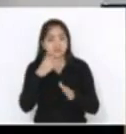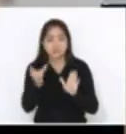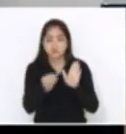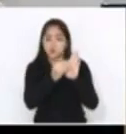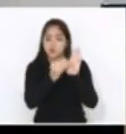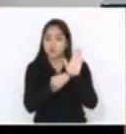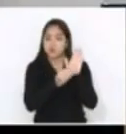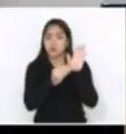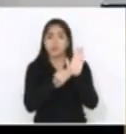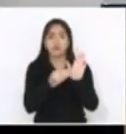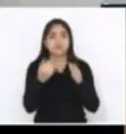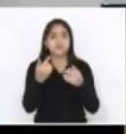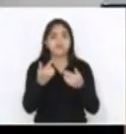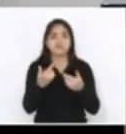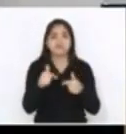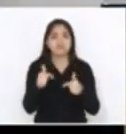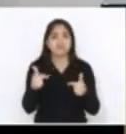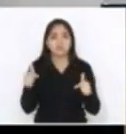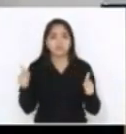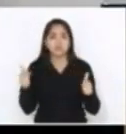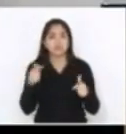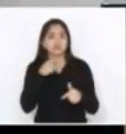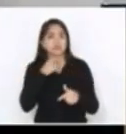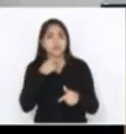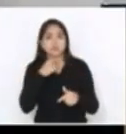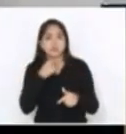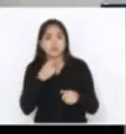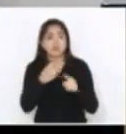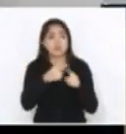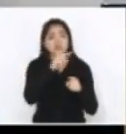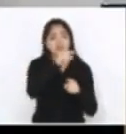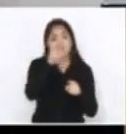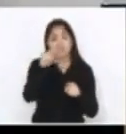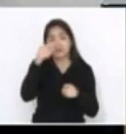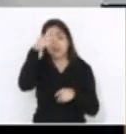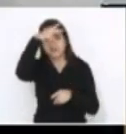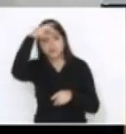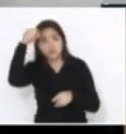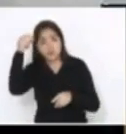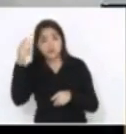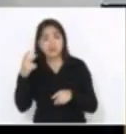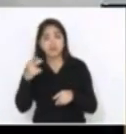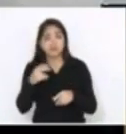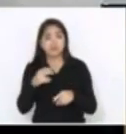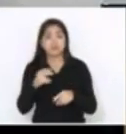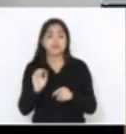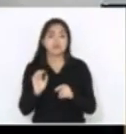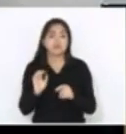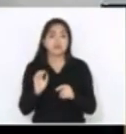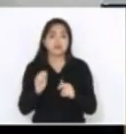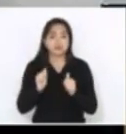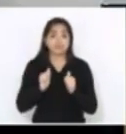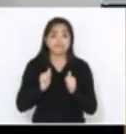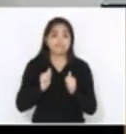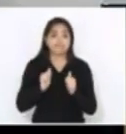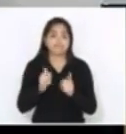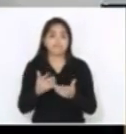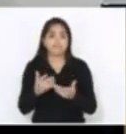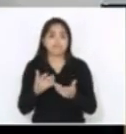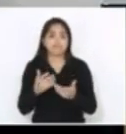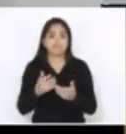especificamente para o município, porque daí lá tinha o prefeito de outro município e tal, e você ficava amarrado. A emenda